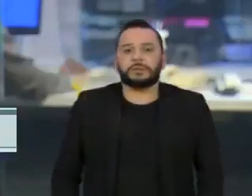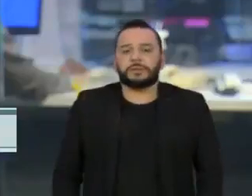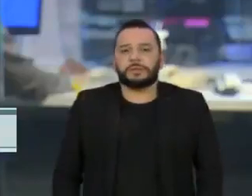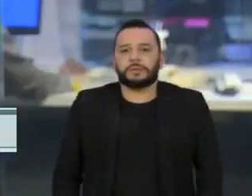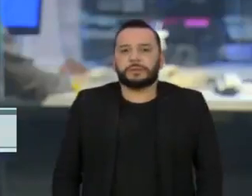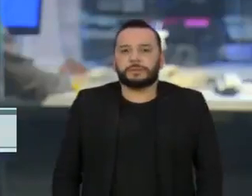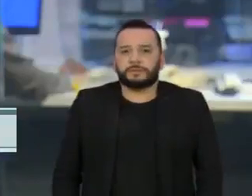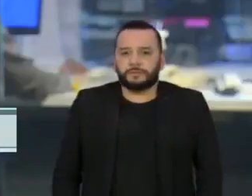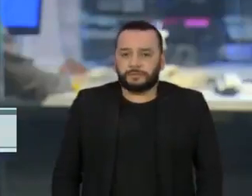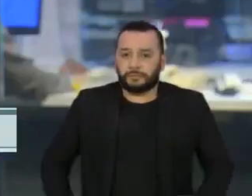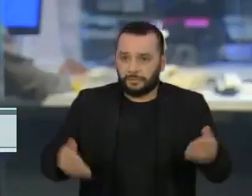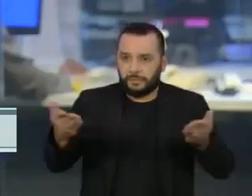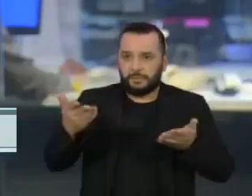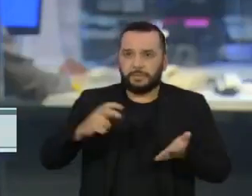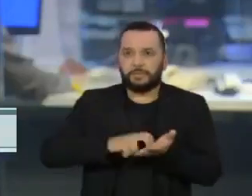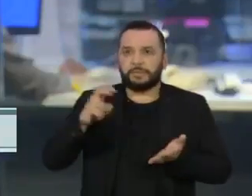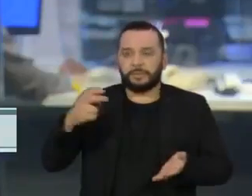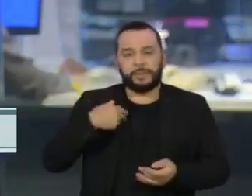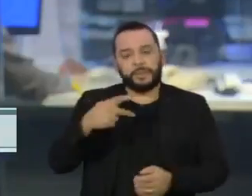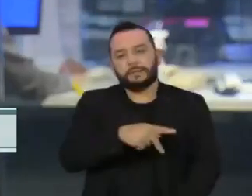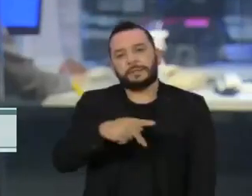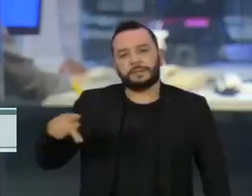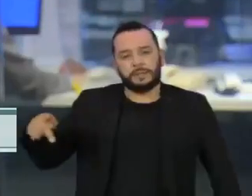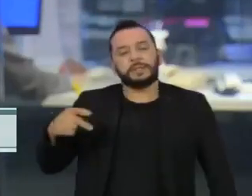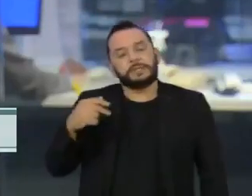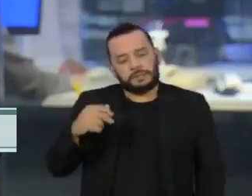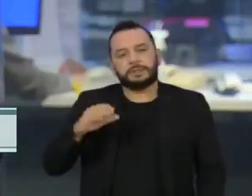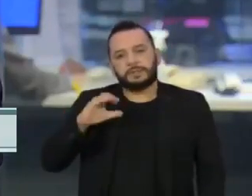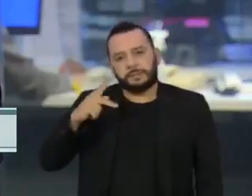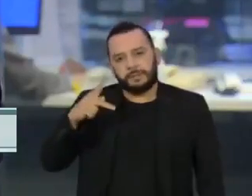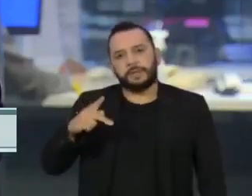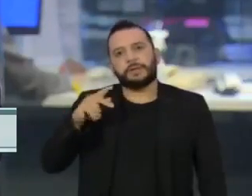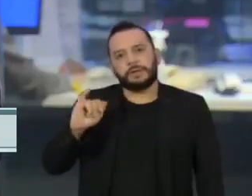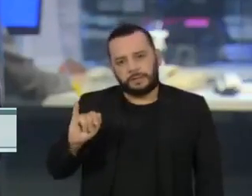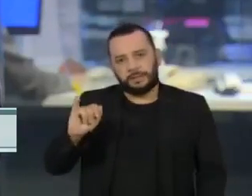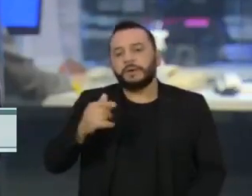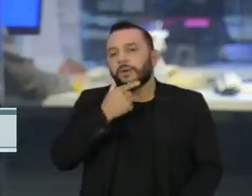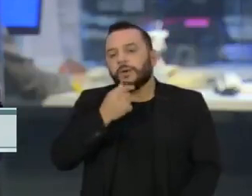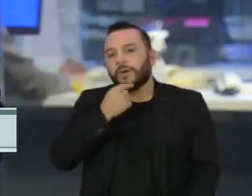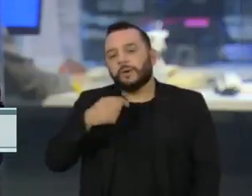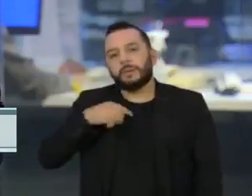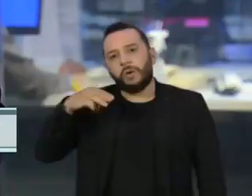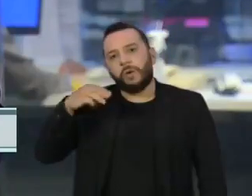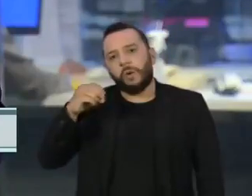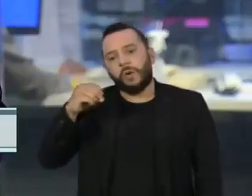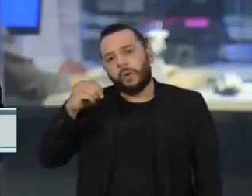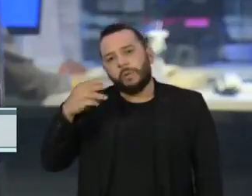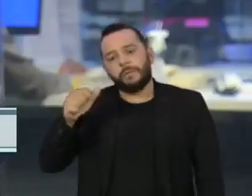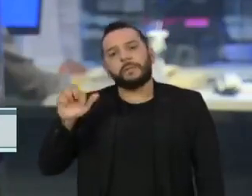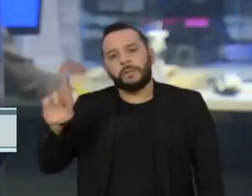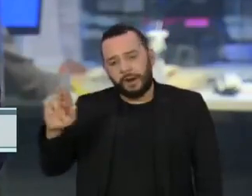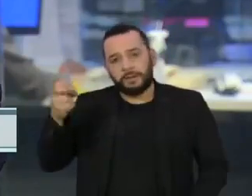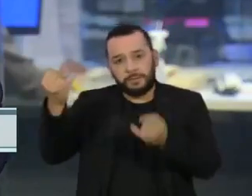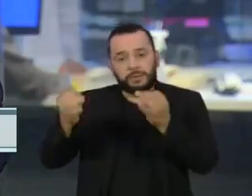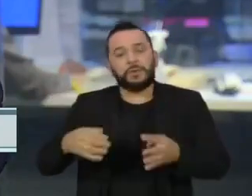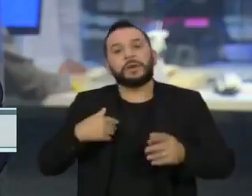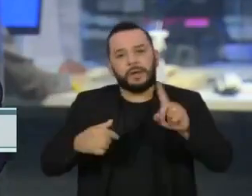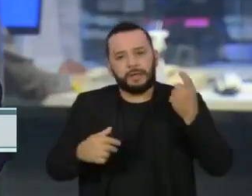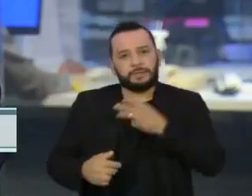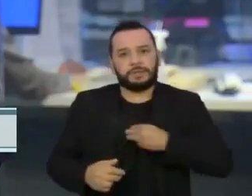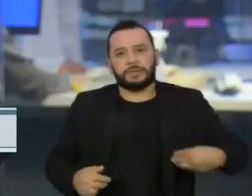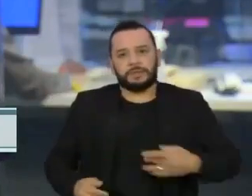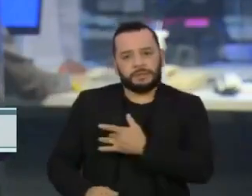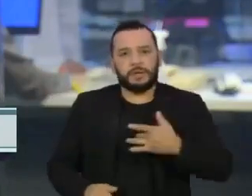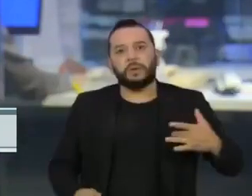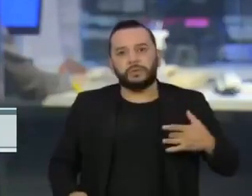Na manhã de hoje, o presidente da CPI, senador Omar Aziz, foi informado de que o ex-ministro da Saúde, Eduardo Pazuello, teve